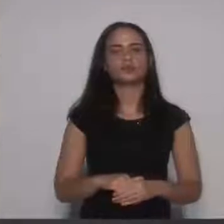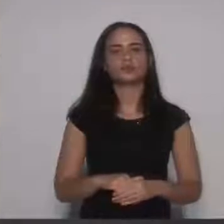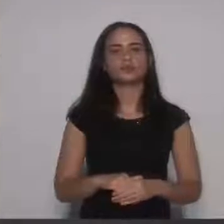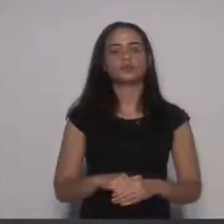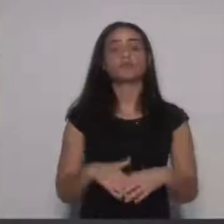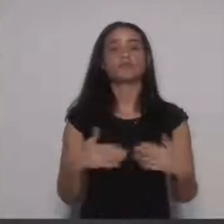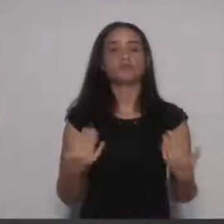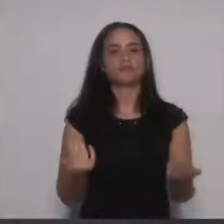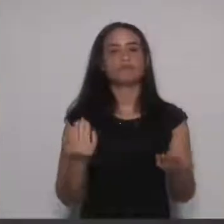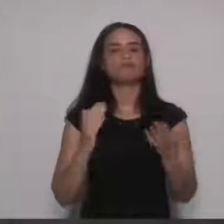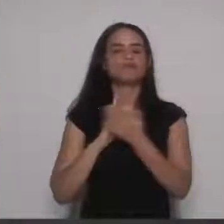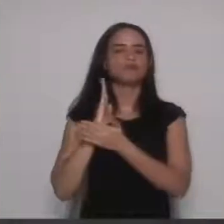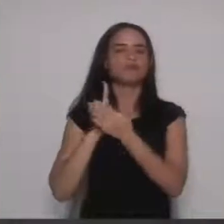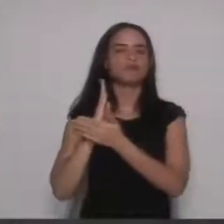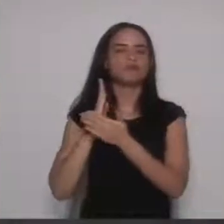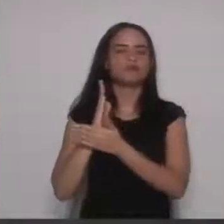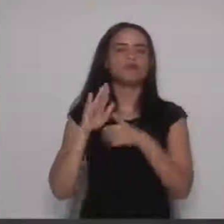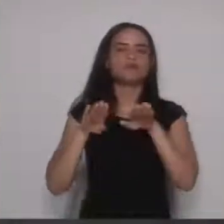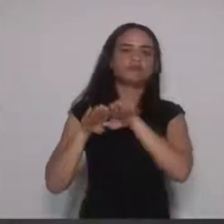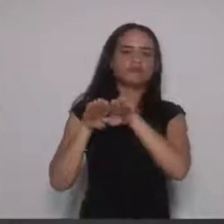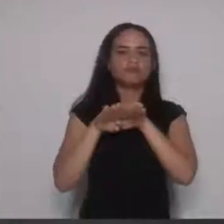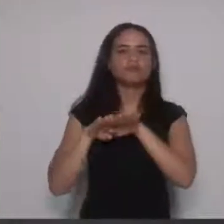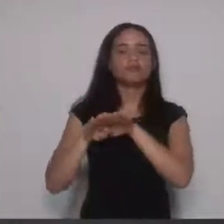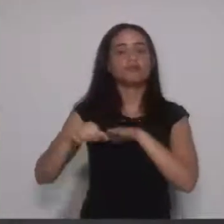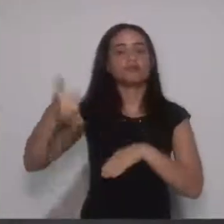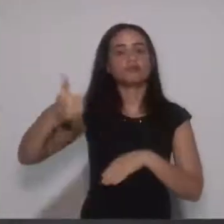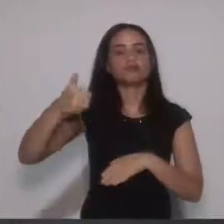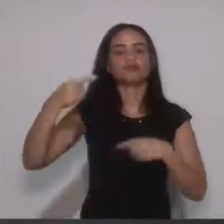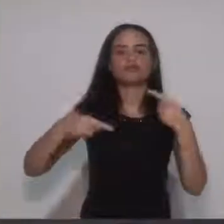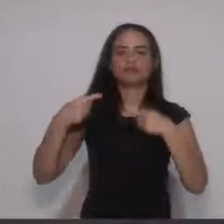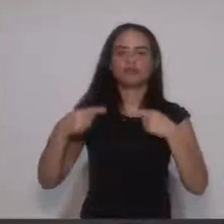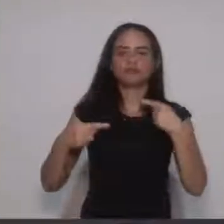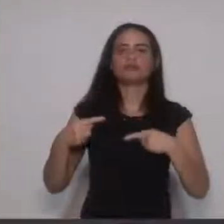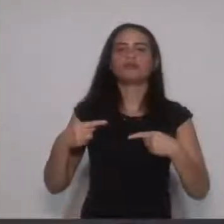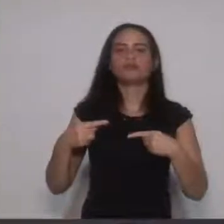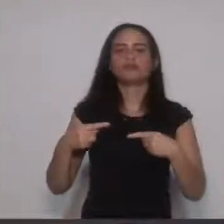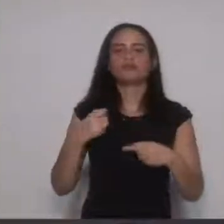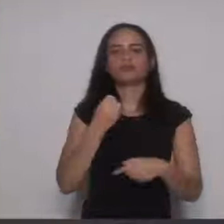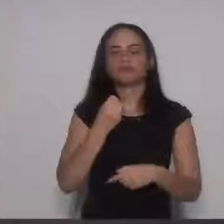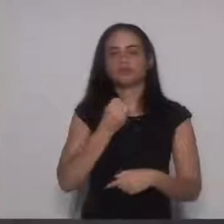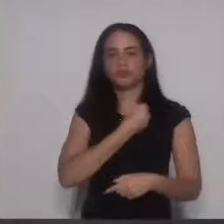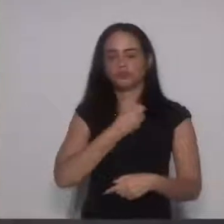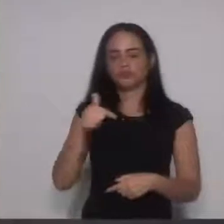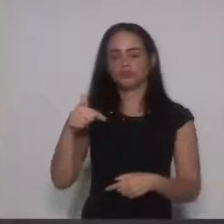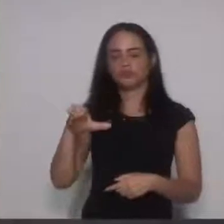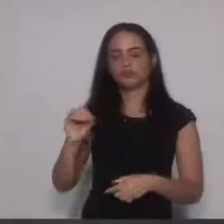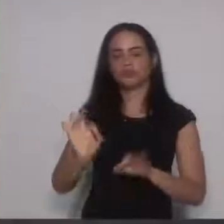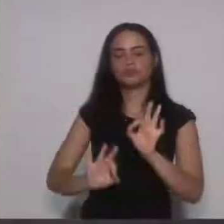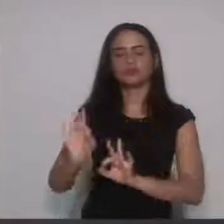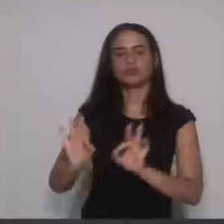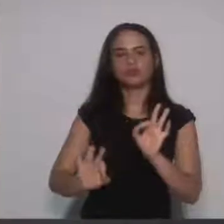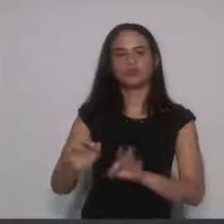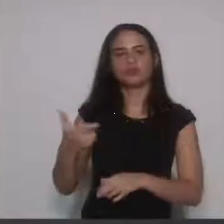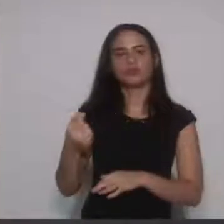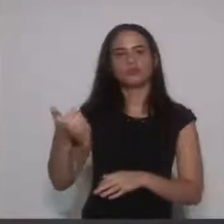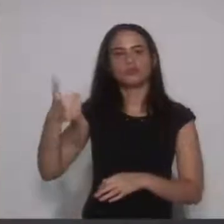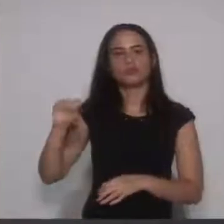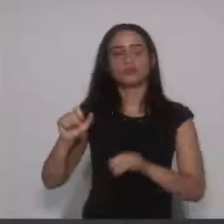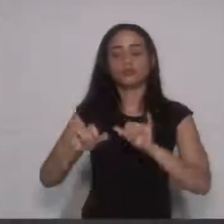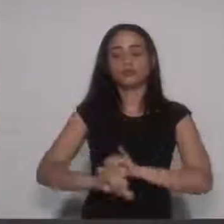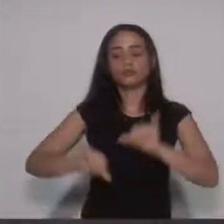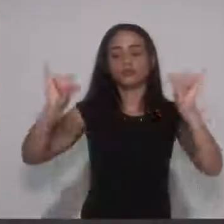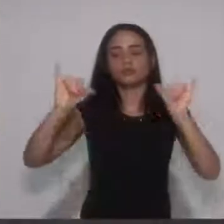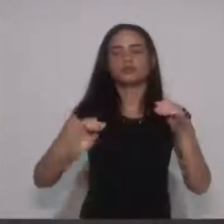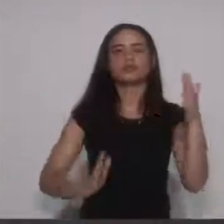Tendo recebido a votação unânime e favorável ao primeiro turno de votação, o projeto de lei número 70, 2018, declaro aprovado